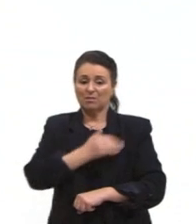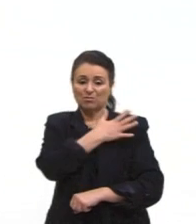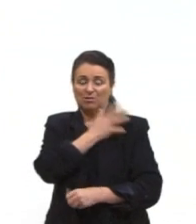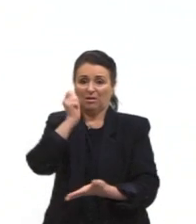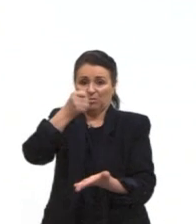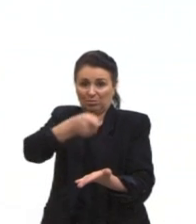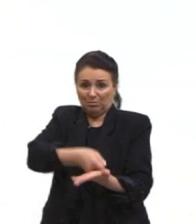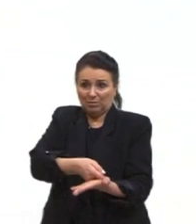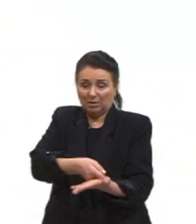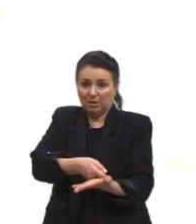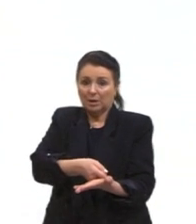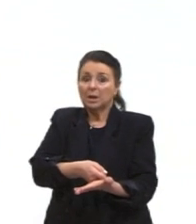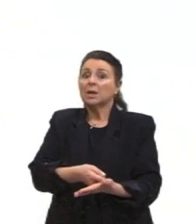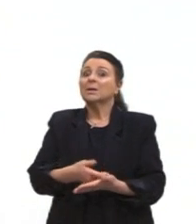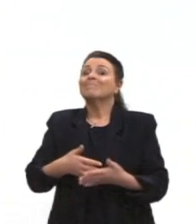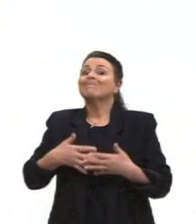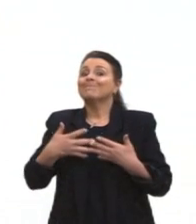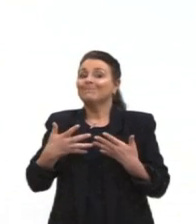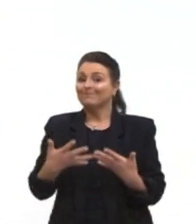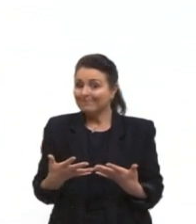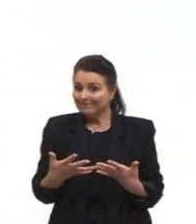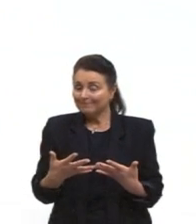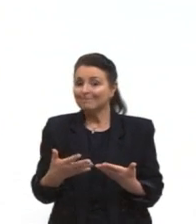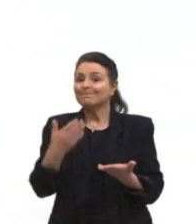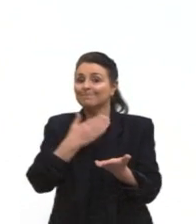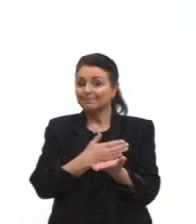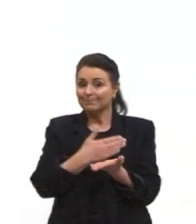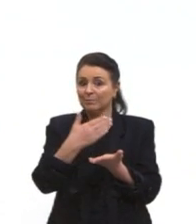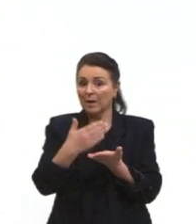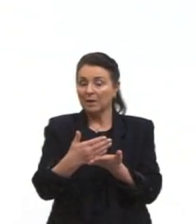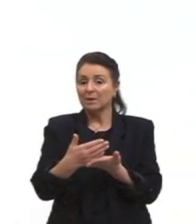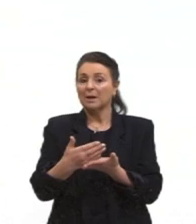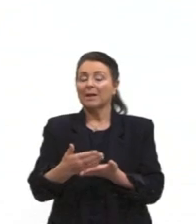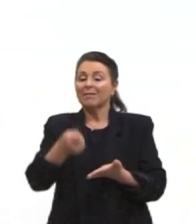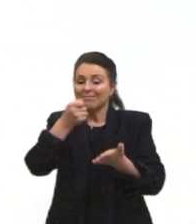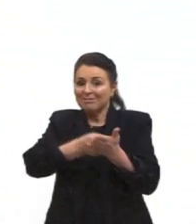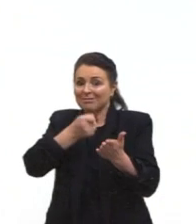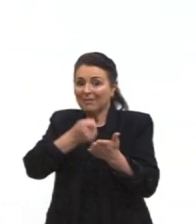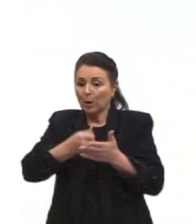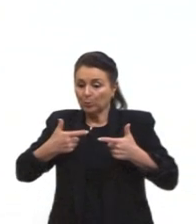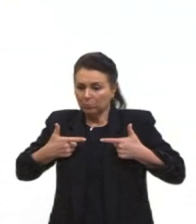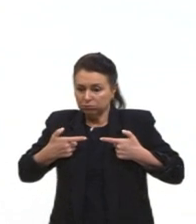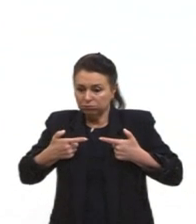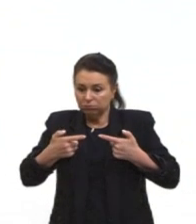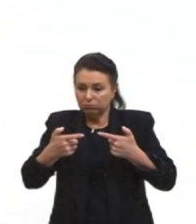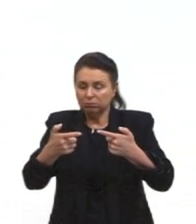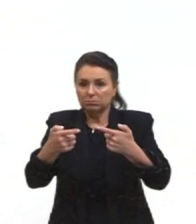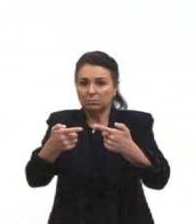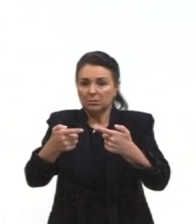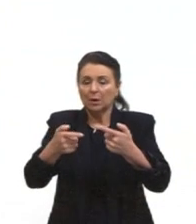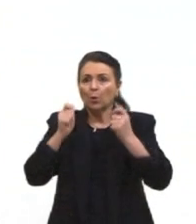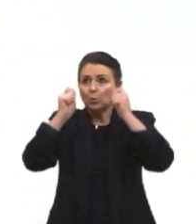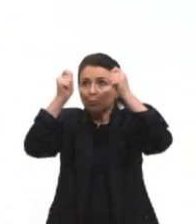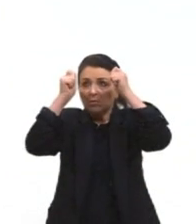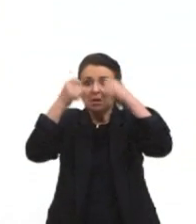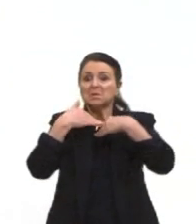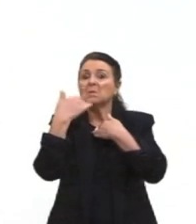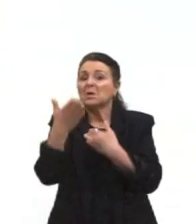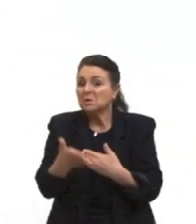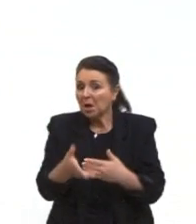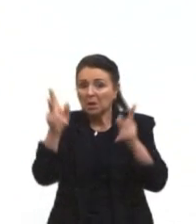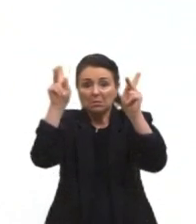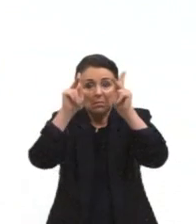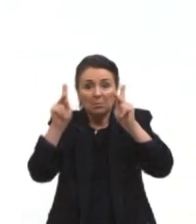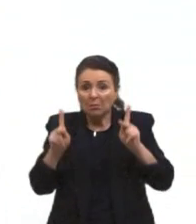e isso vai acabar desembocando na luta armada. As pessoas vão perceber que os protestos pacíficos não estavam tendo